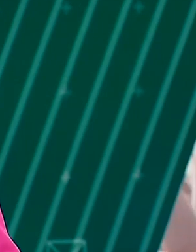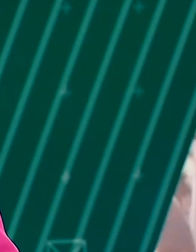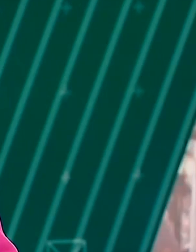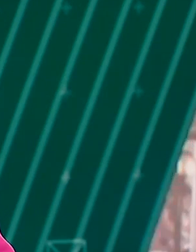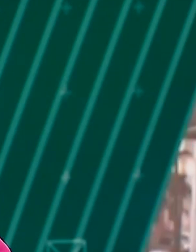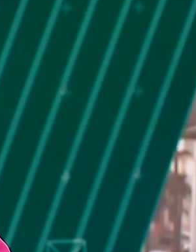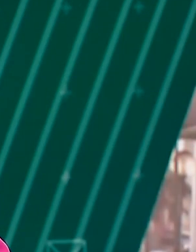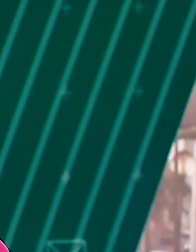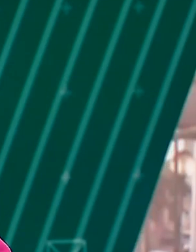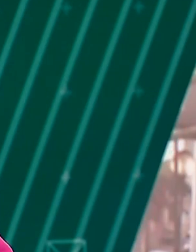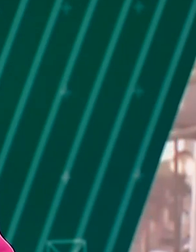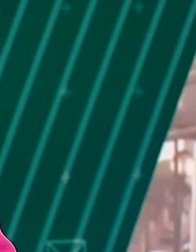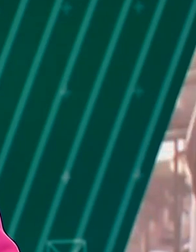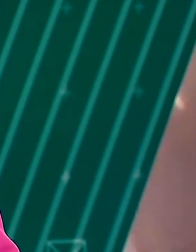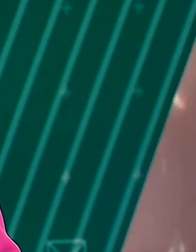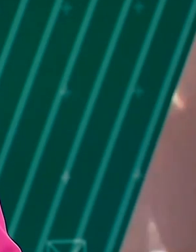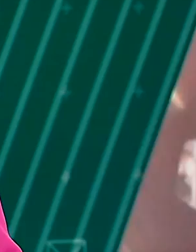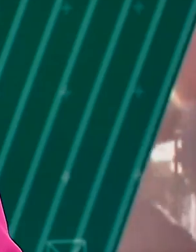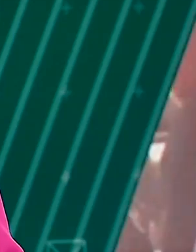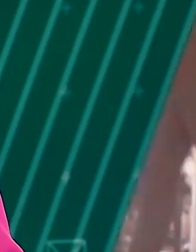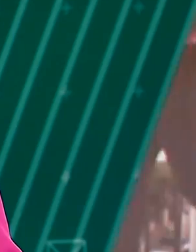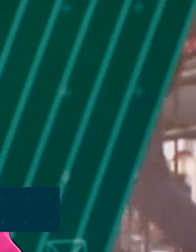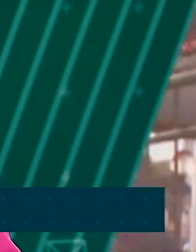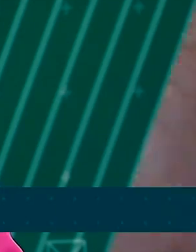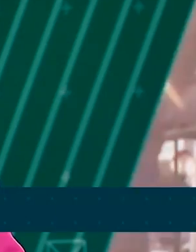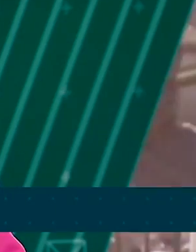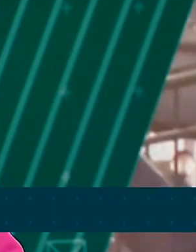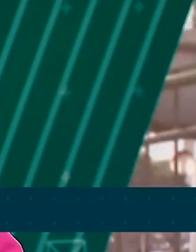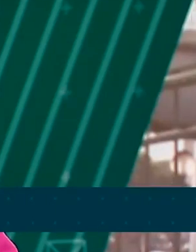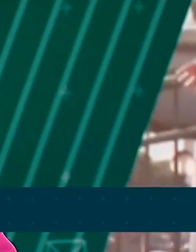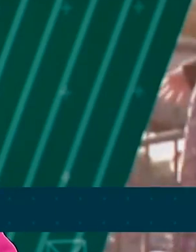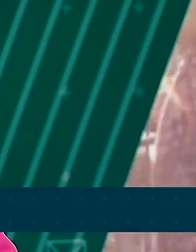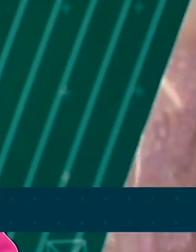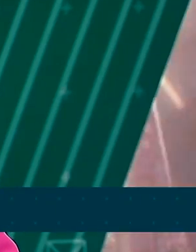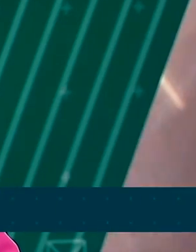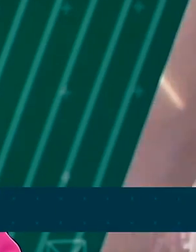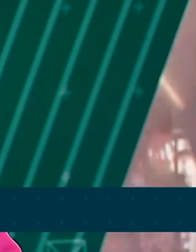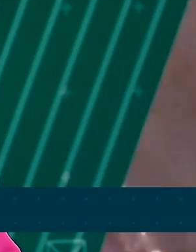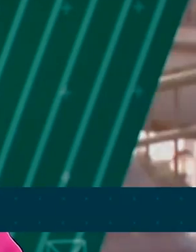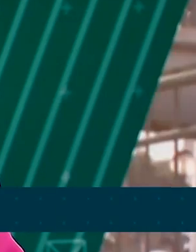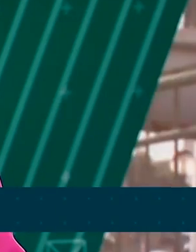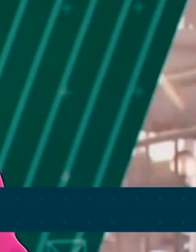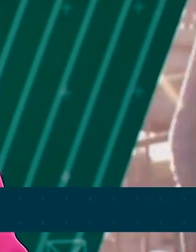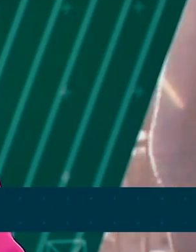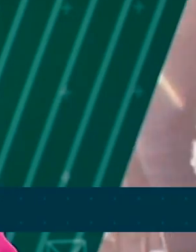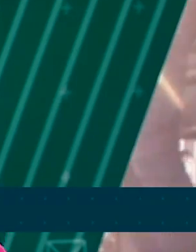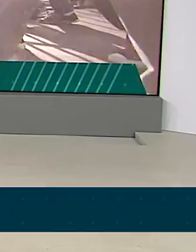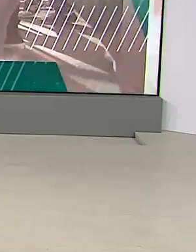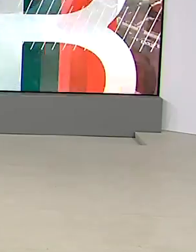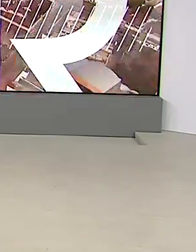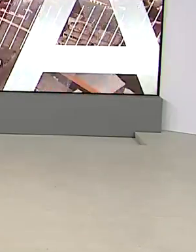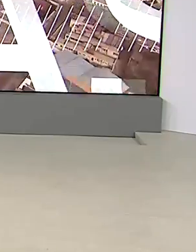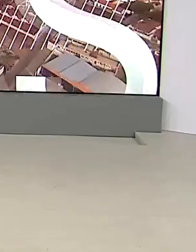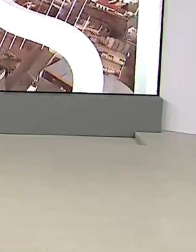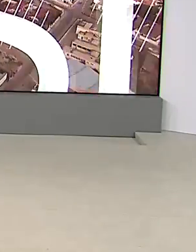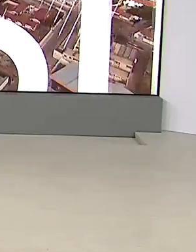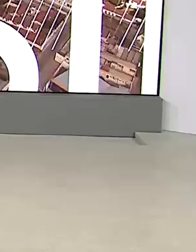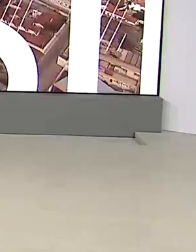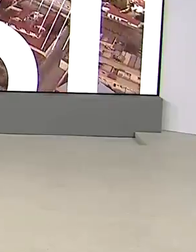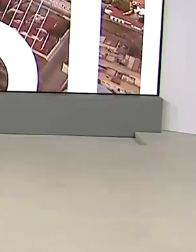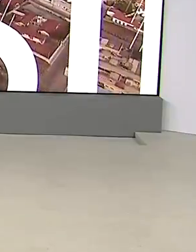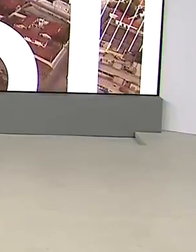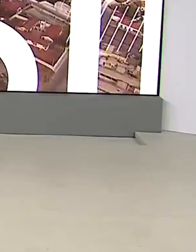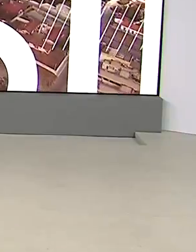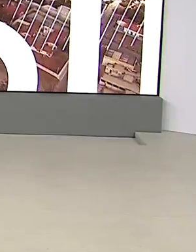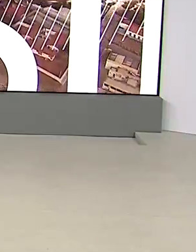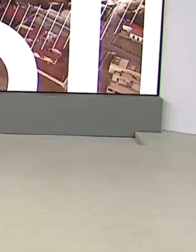São 9 horas e 45 minutos. Nós estamos ao vivo também pelas redes sociais. O presidente